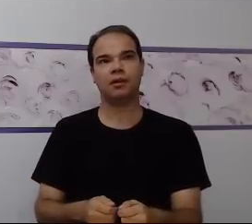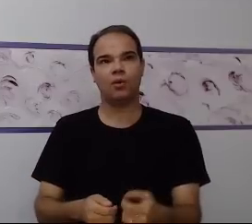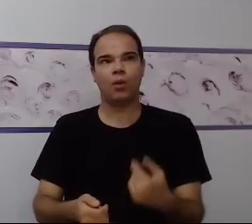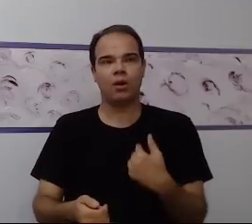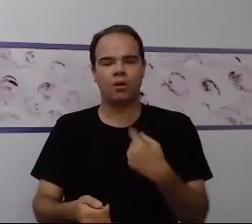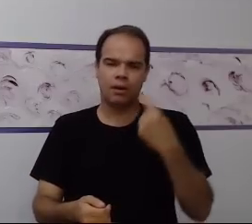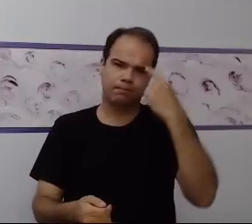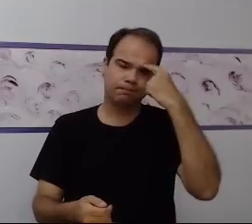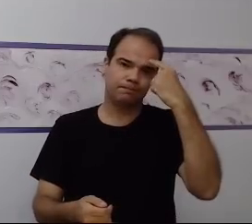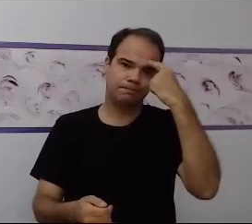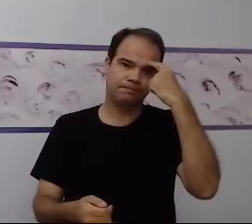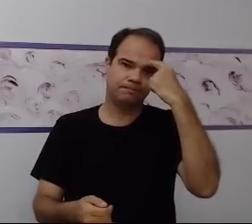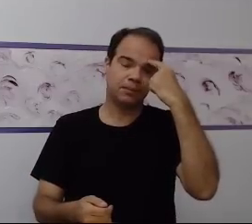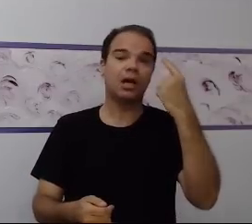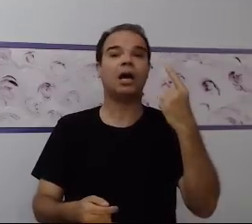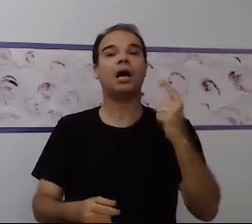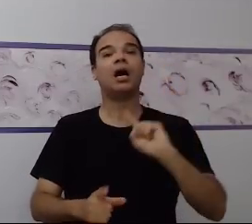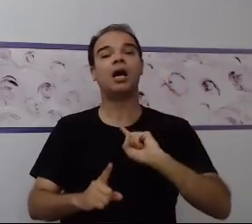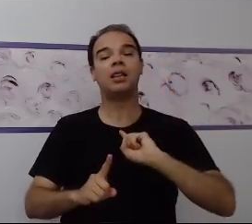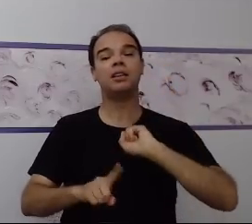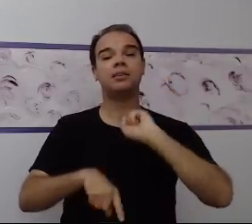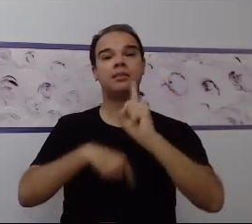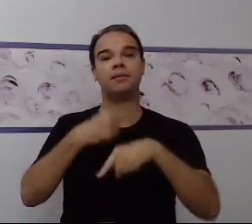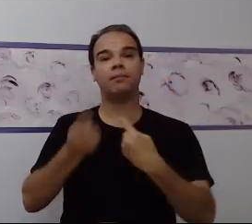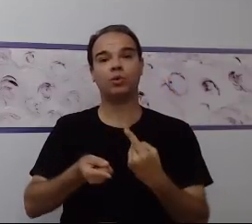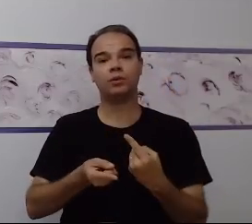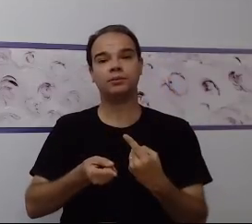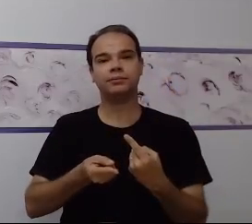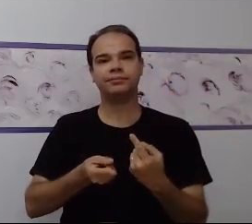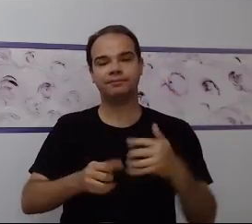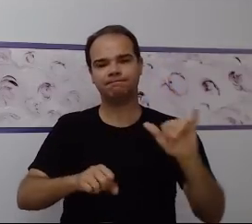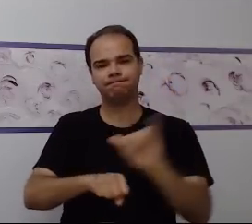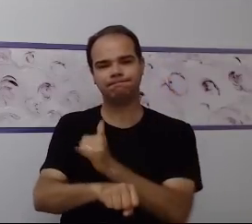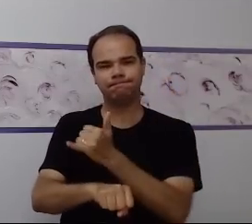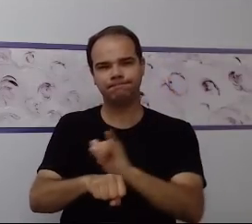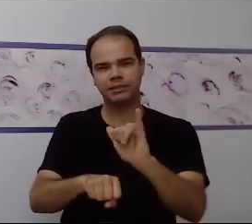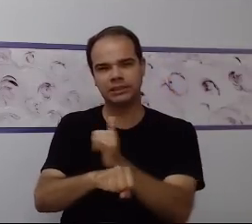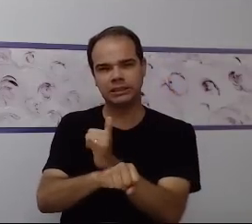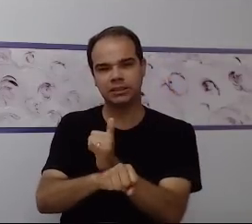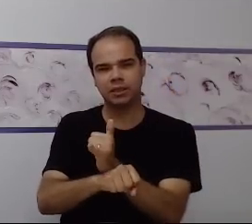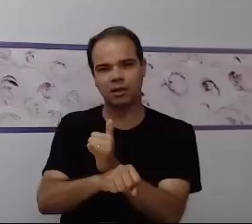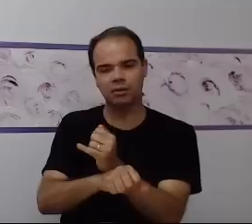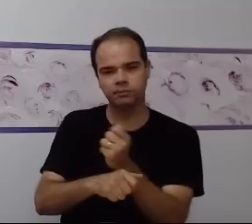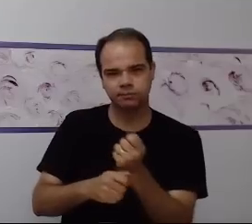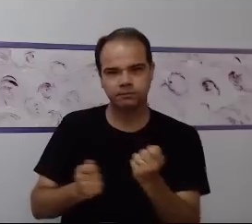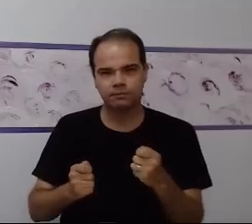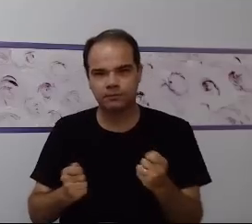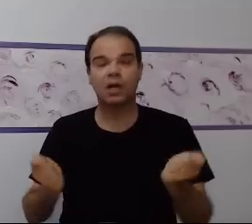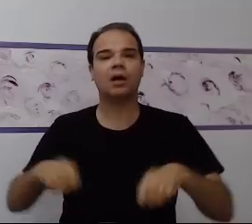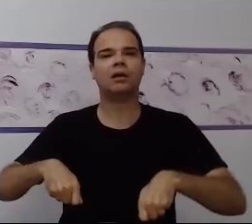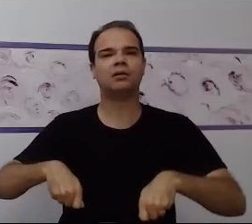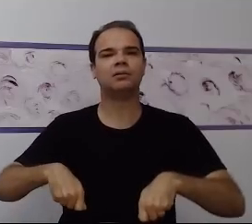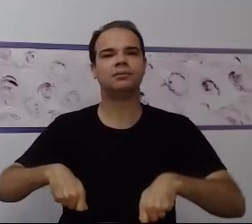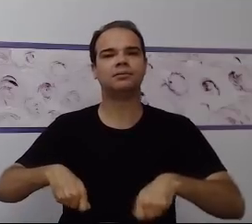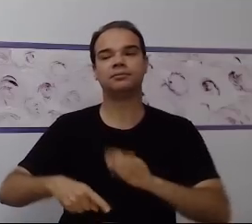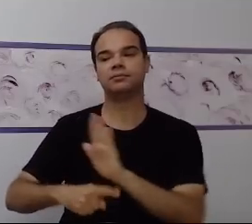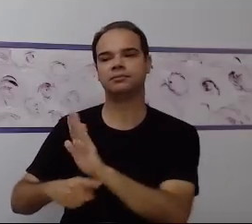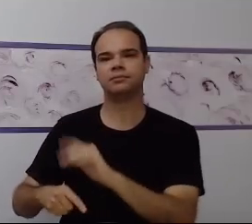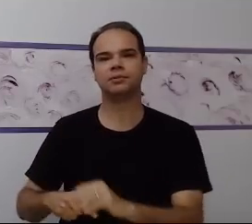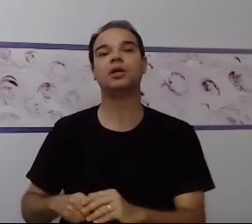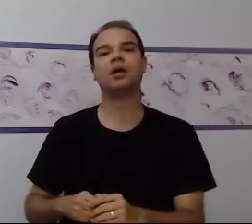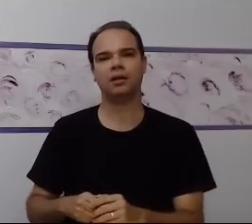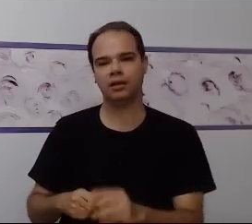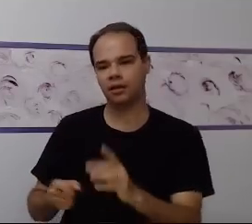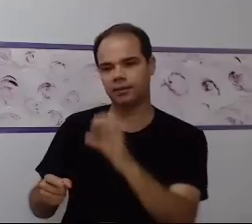parear, para depois eu conseguir chegar nos outros limites dentro da alfabetização. alfabetização. Mas, Elieuse,